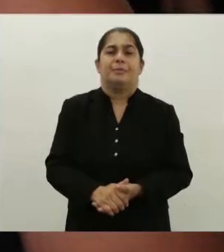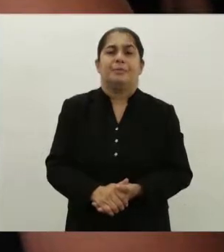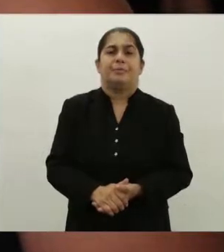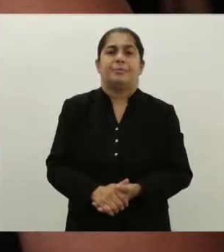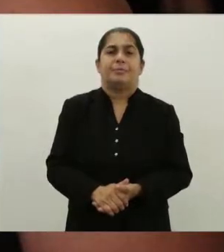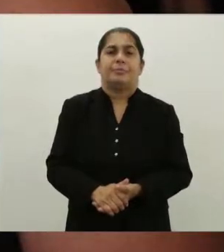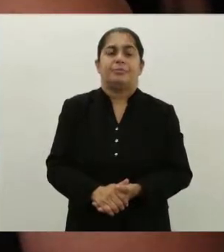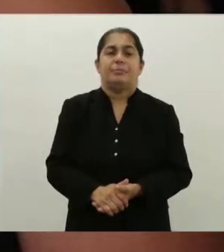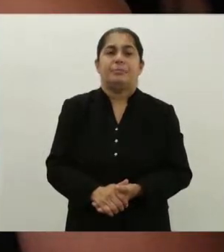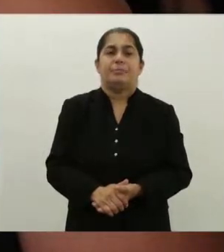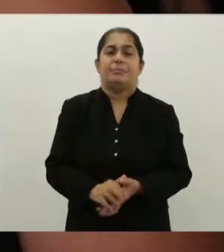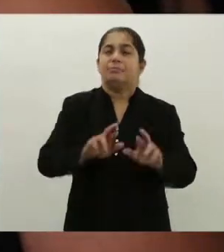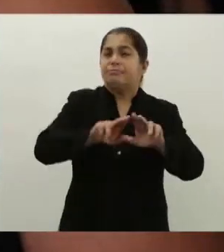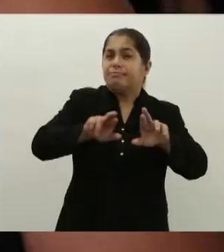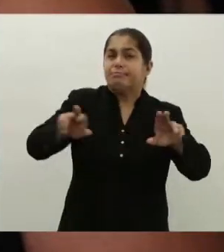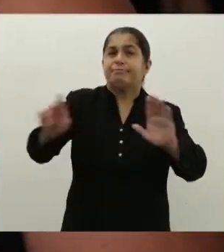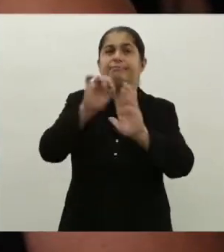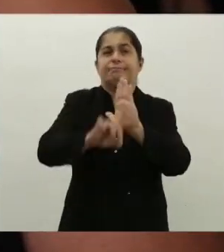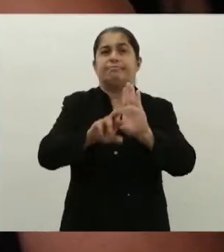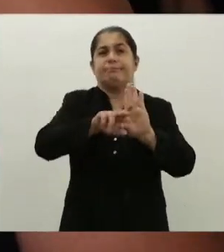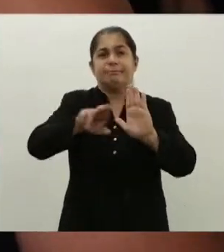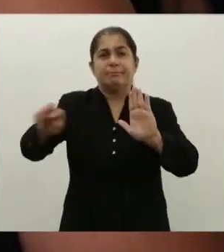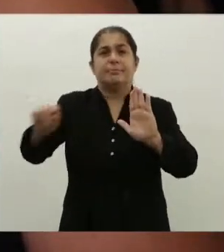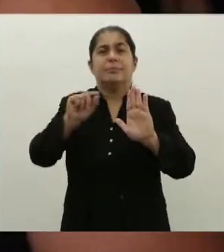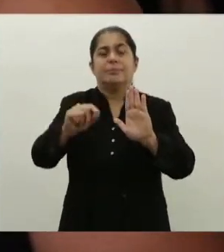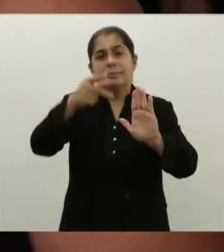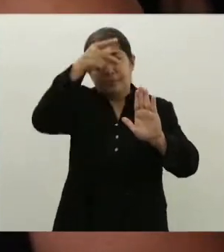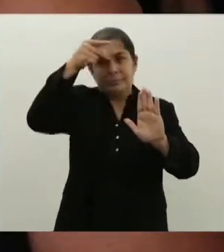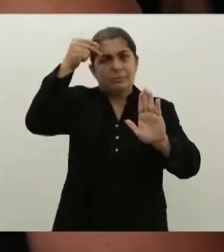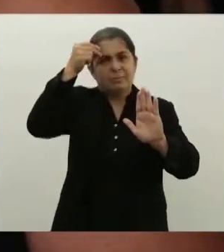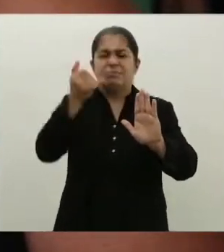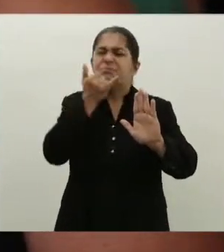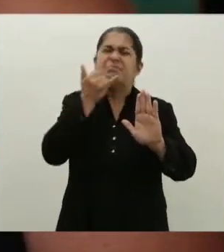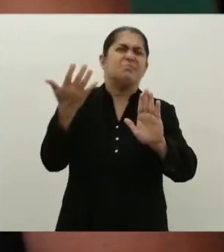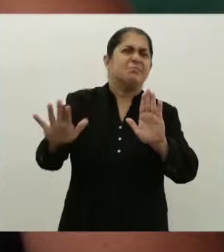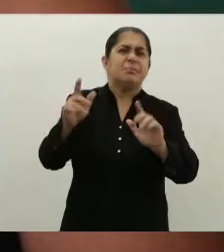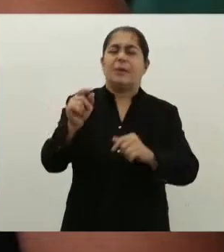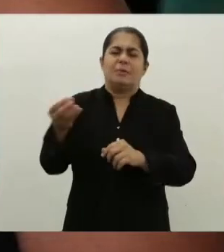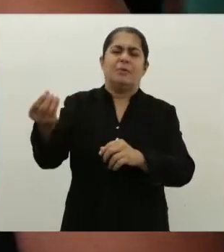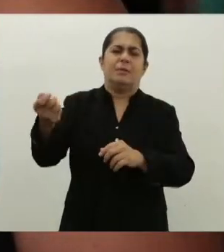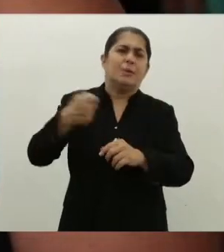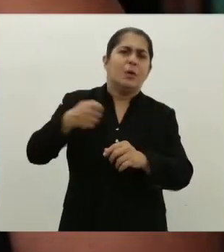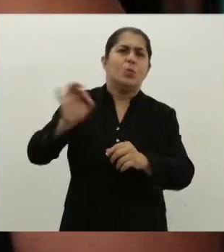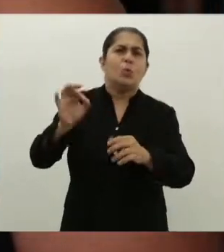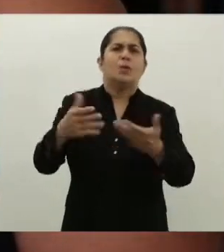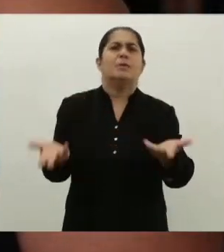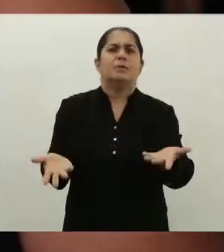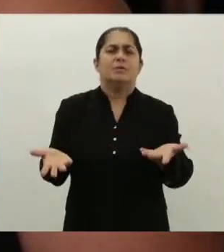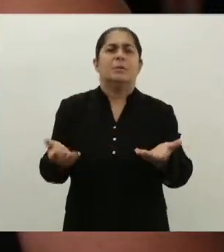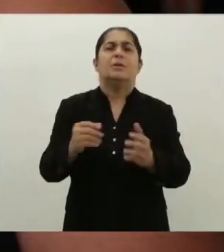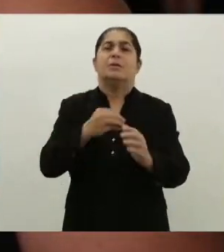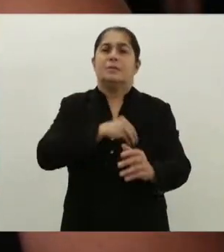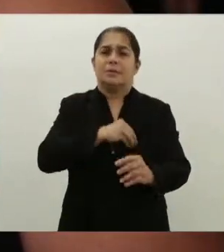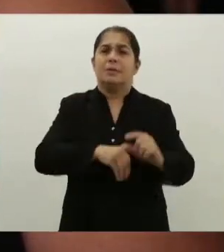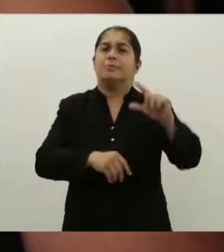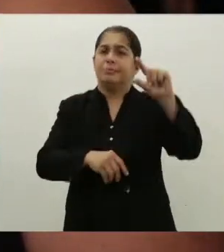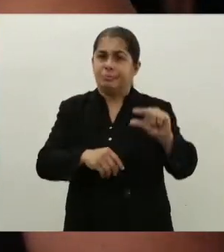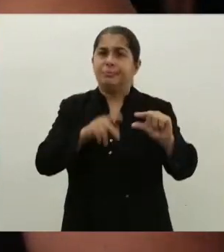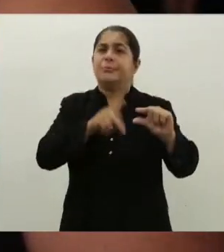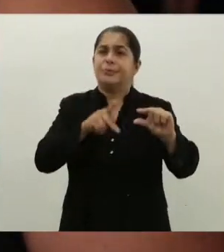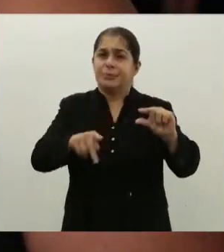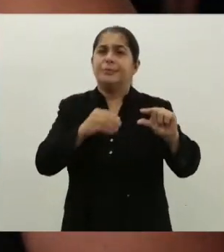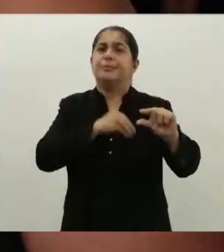outros direitos que o prefeito está negando. Ainda por cima, baixou o salário dos